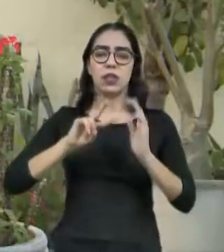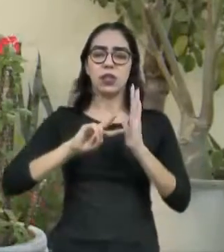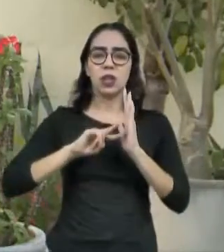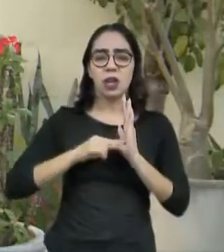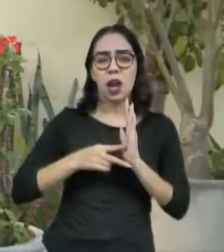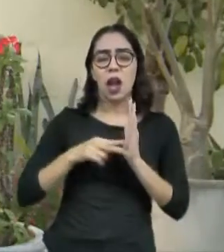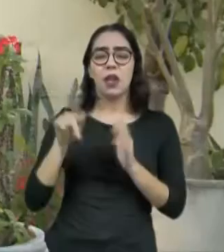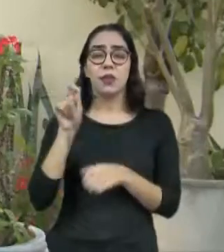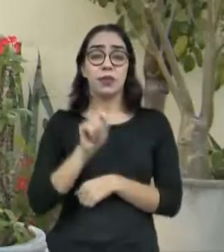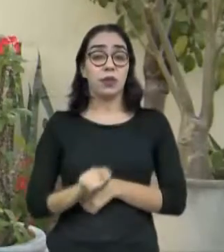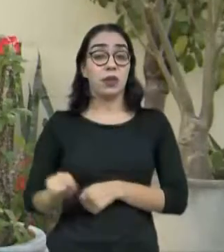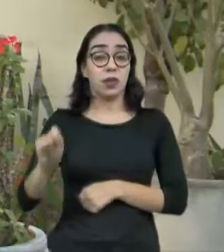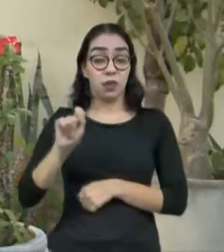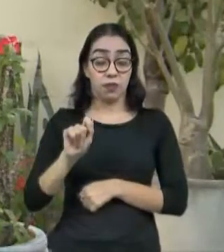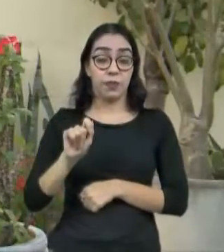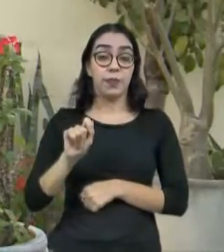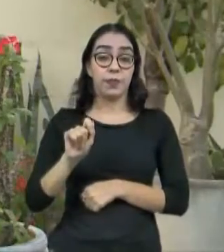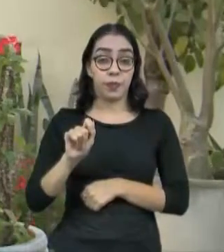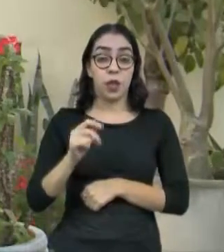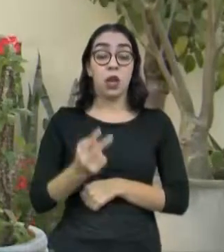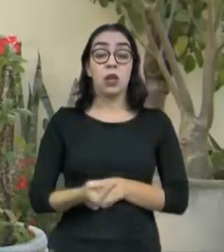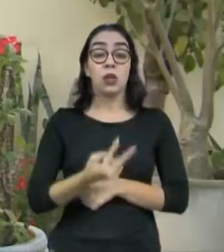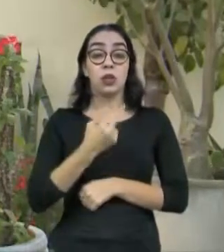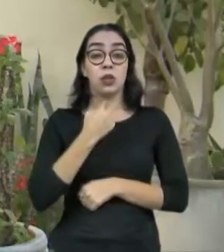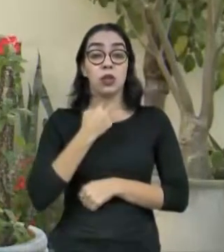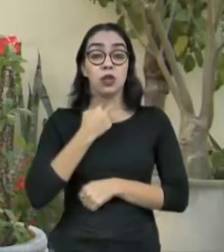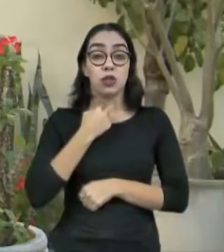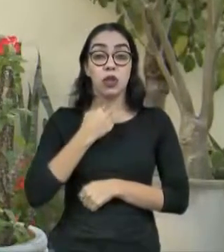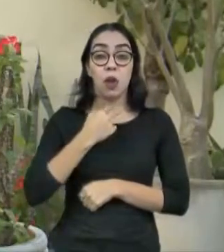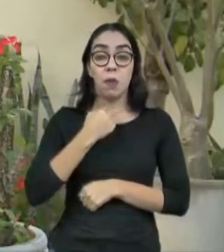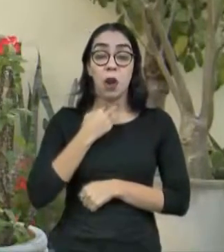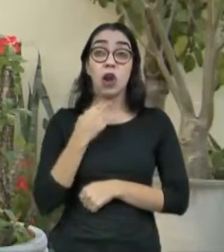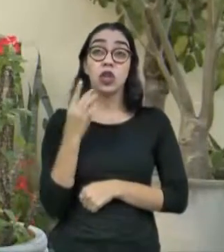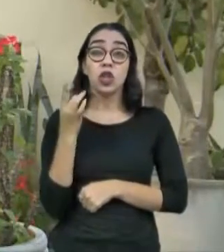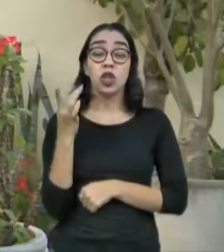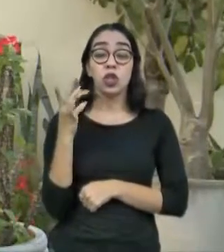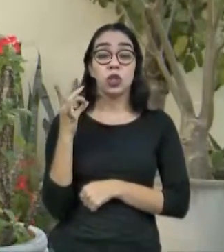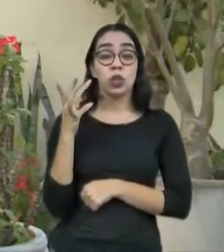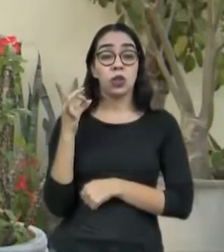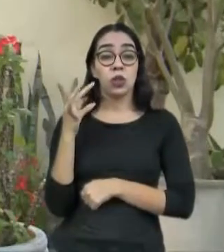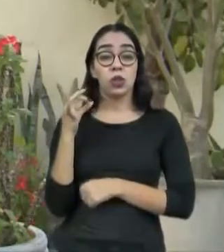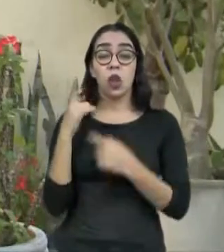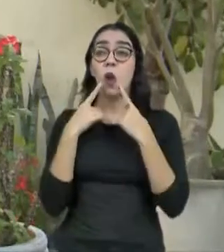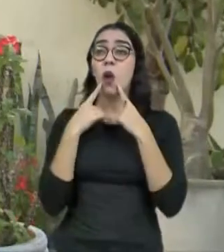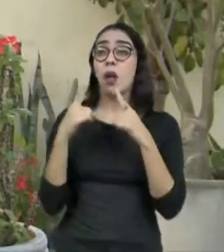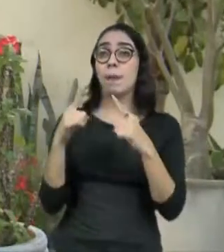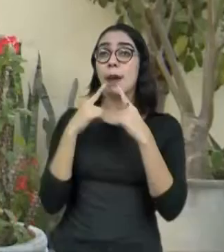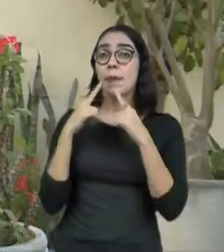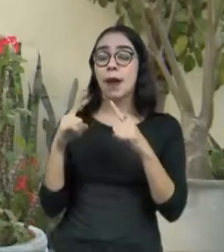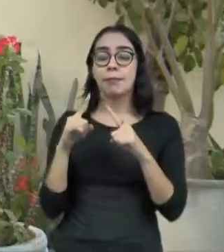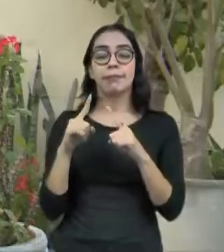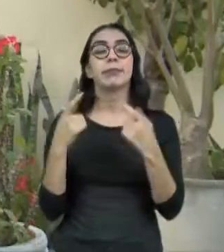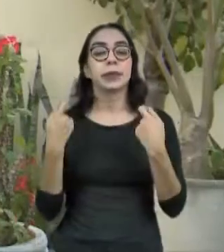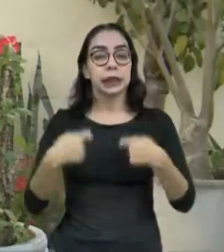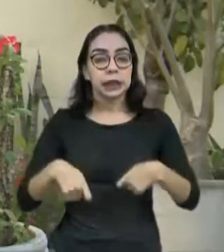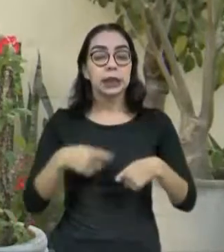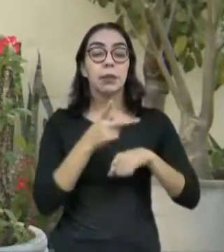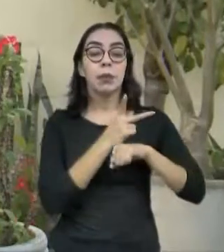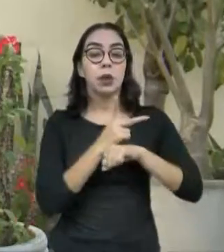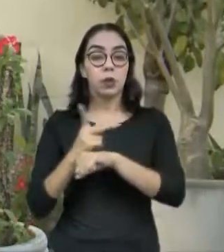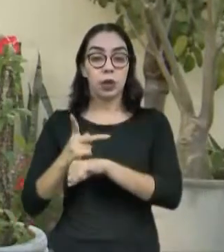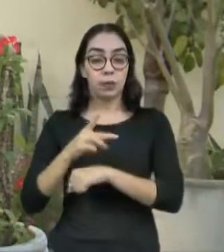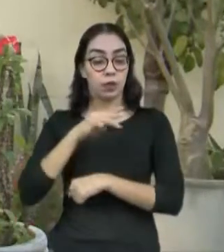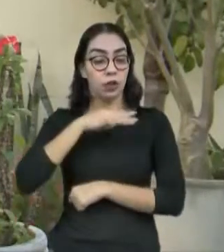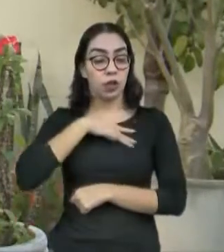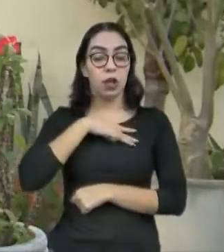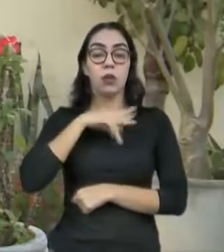e não levem as denúncias de maneira individual, para que elas tenham força. Procurem o Ministério Público, se for